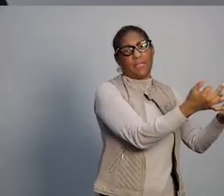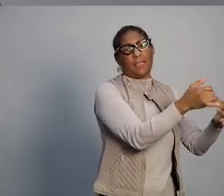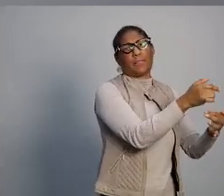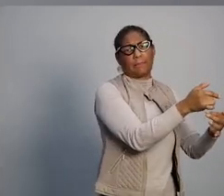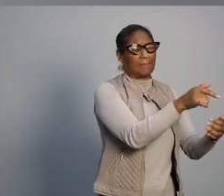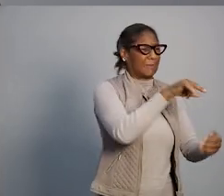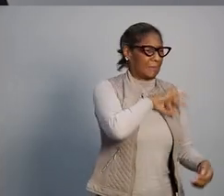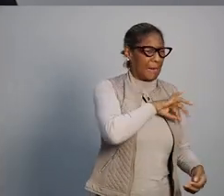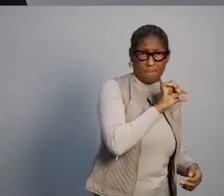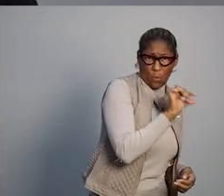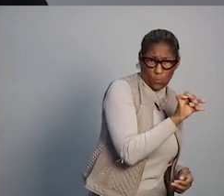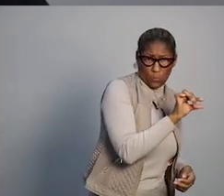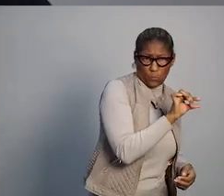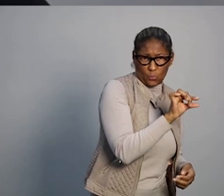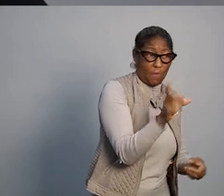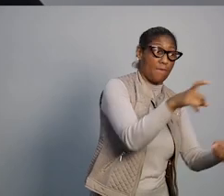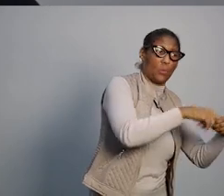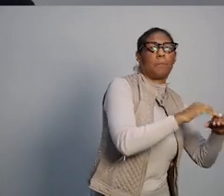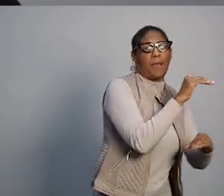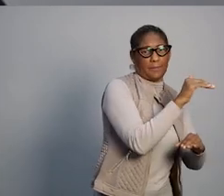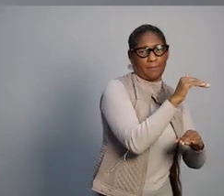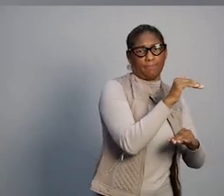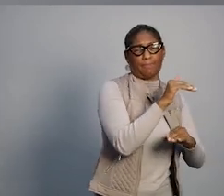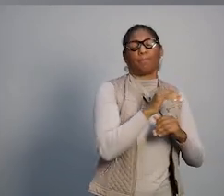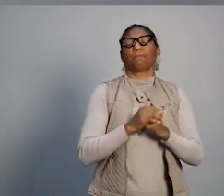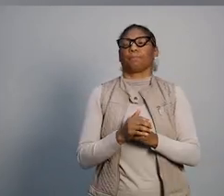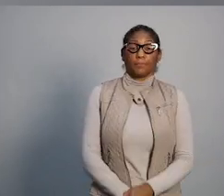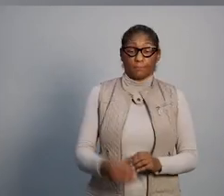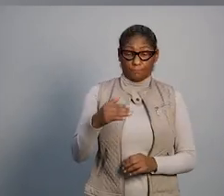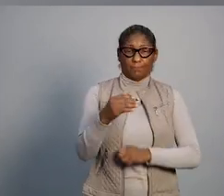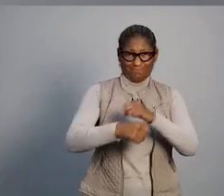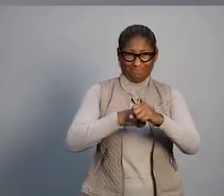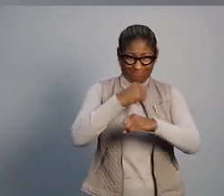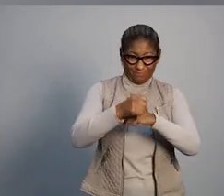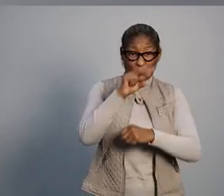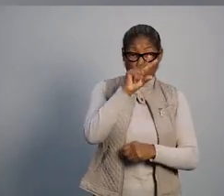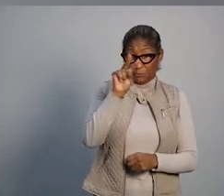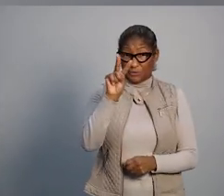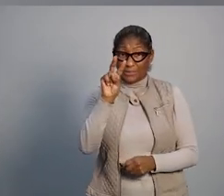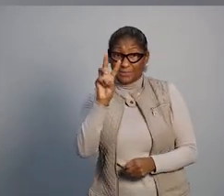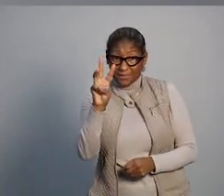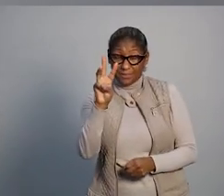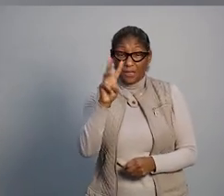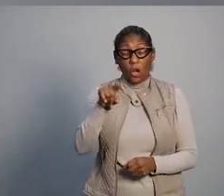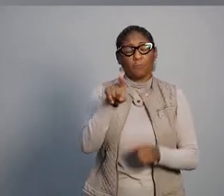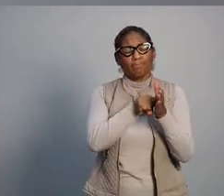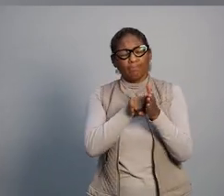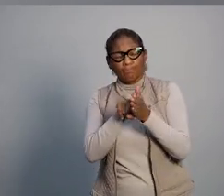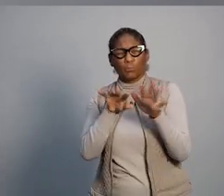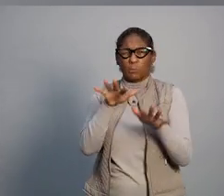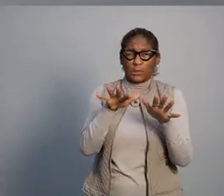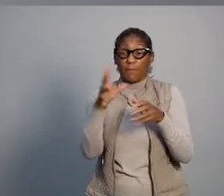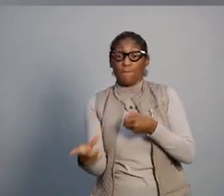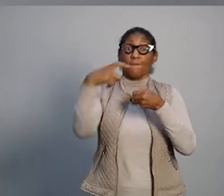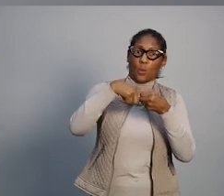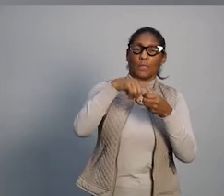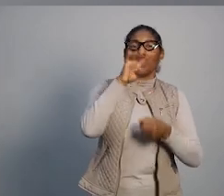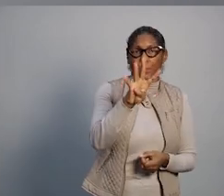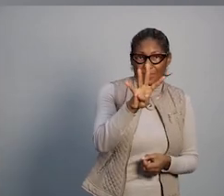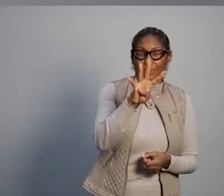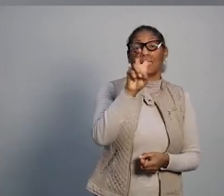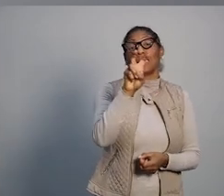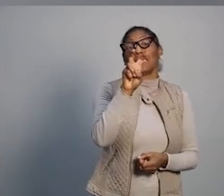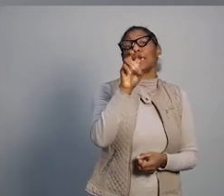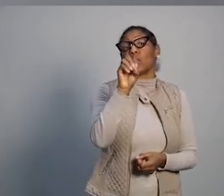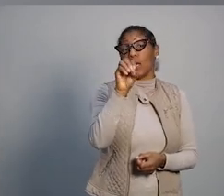será maior para as famílias de mais baixa renda. Em 2023, nós estimamos que vão ser devolvidos cerca de